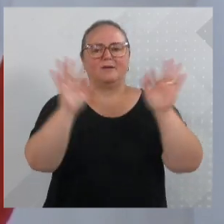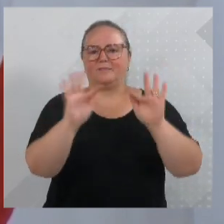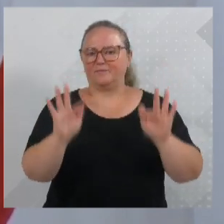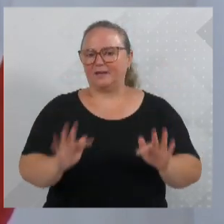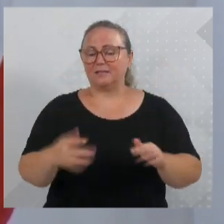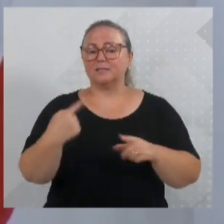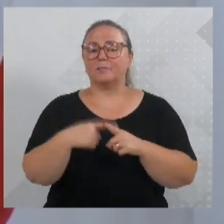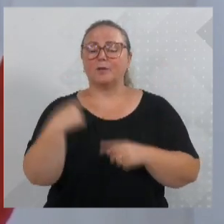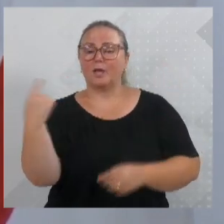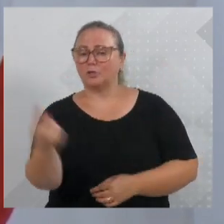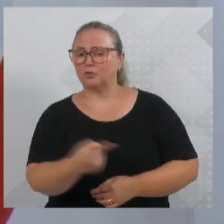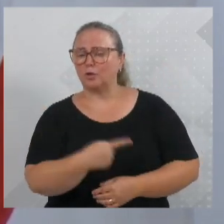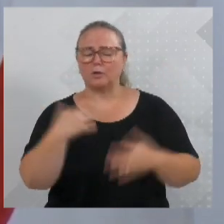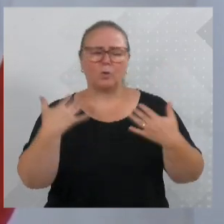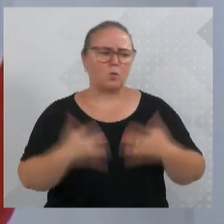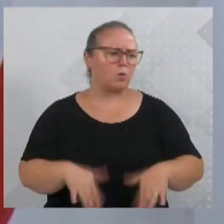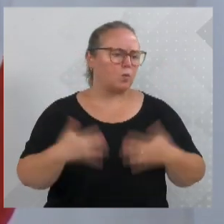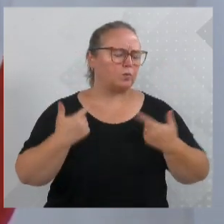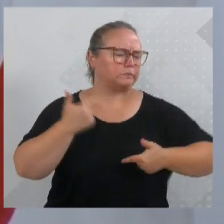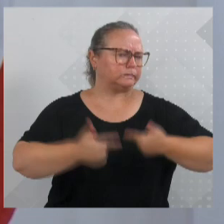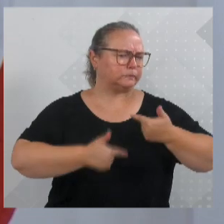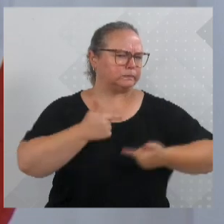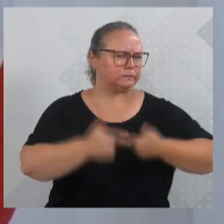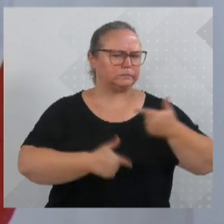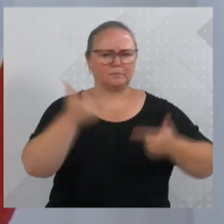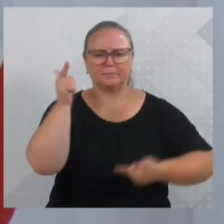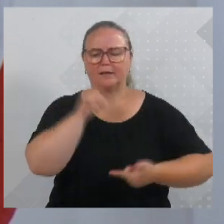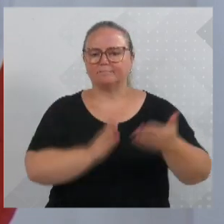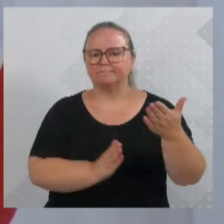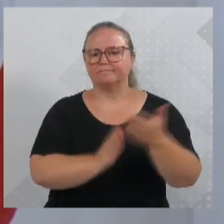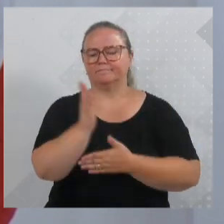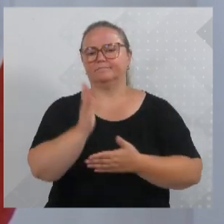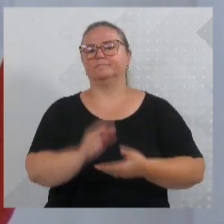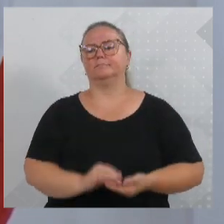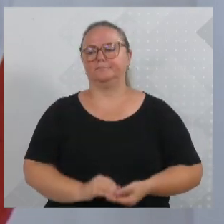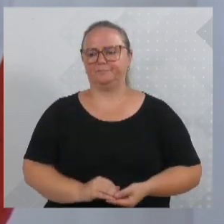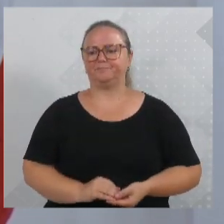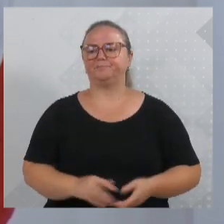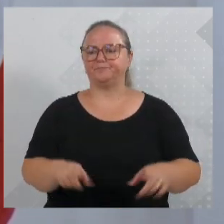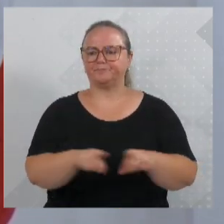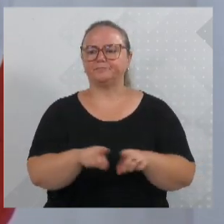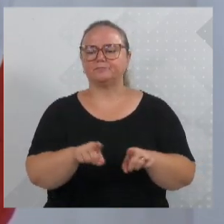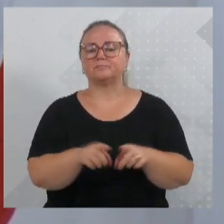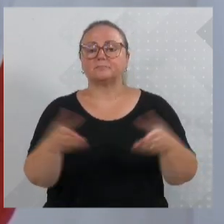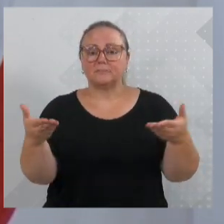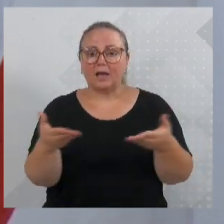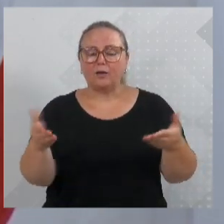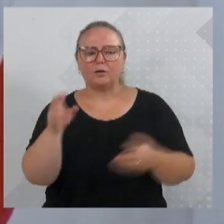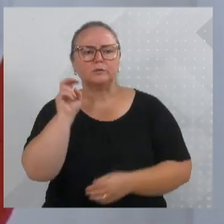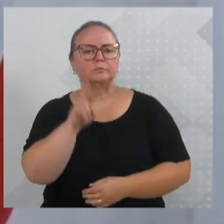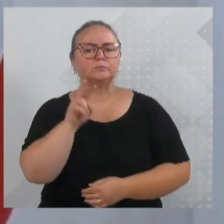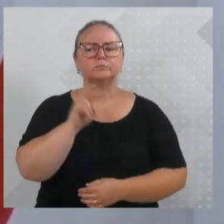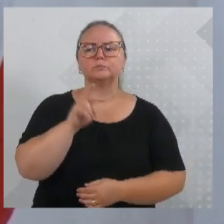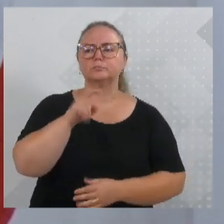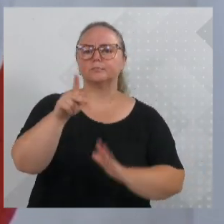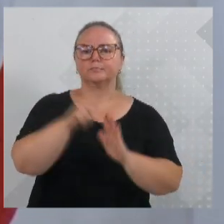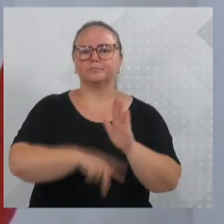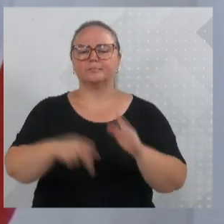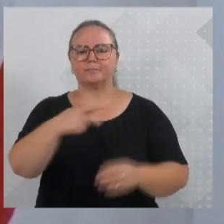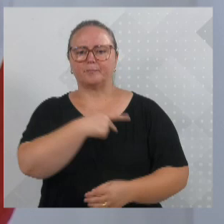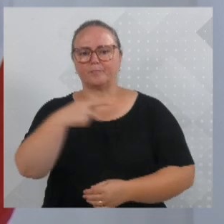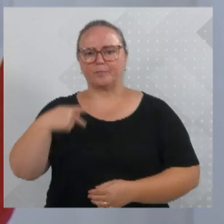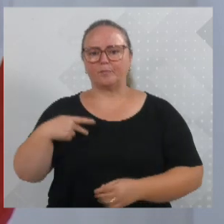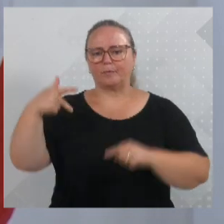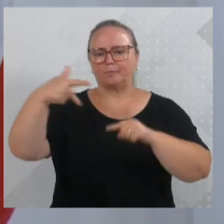batalhou para aprovar a legislação da minha autoria aqui, que tem transformado, e ver a quantidade de animais que nos projetos públicos e privados foram